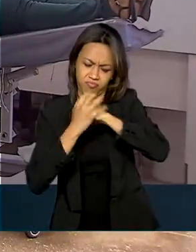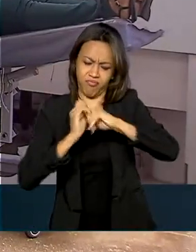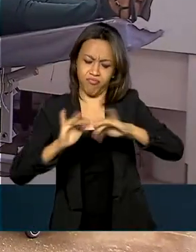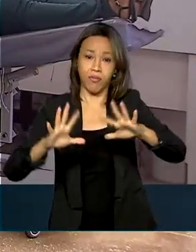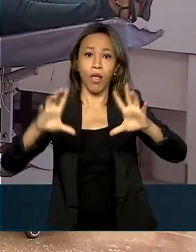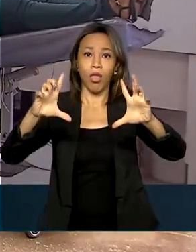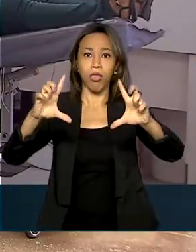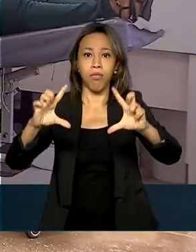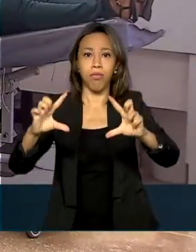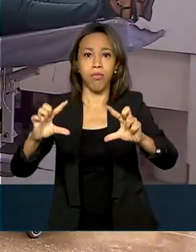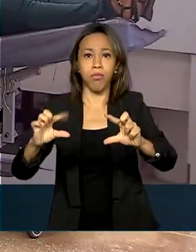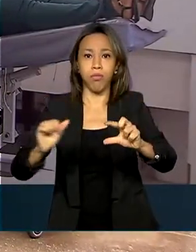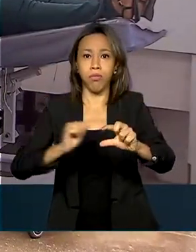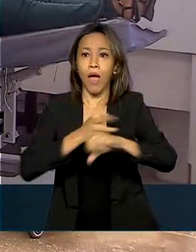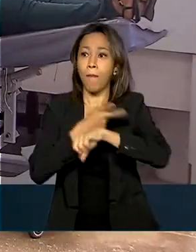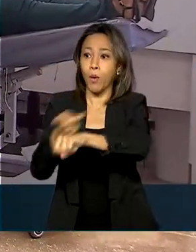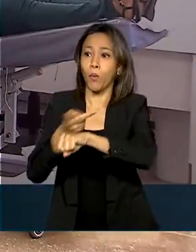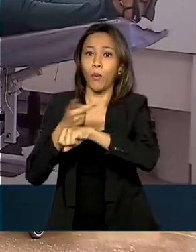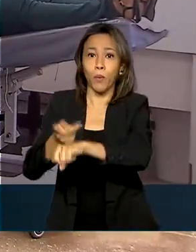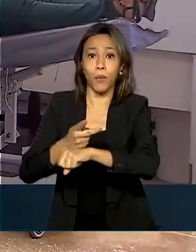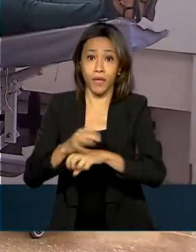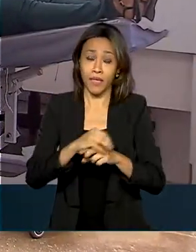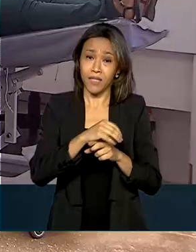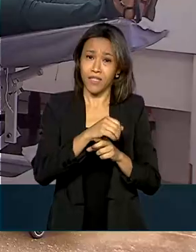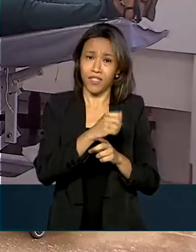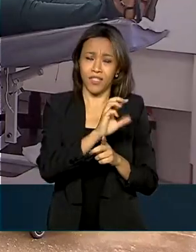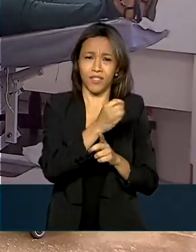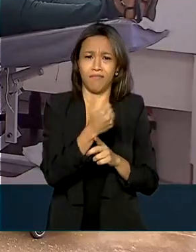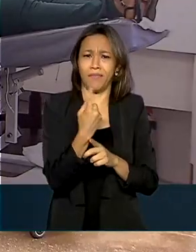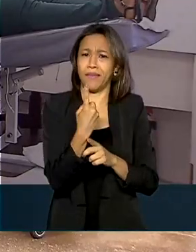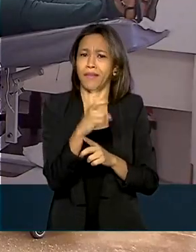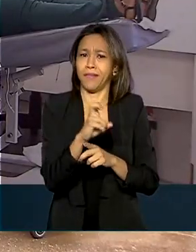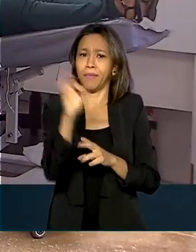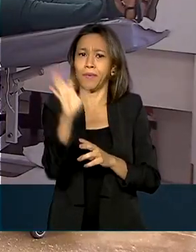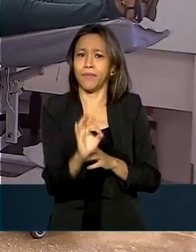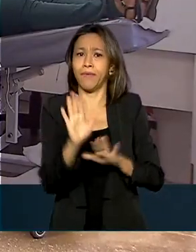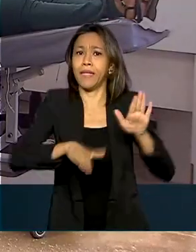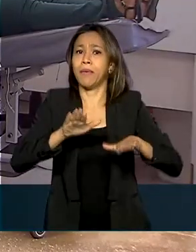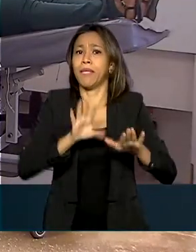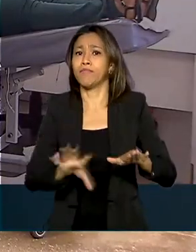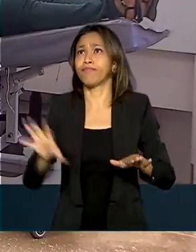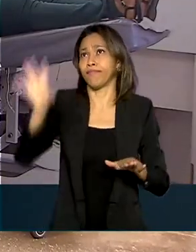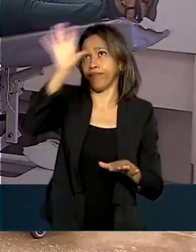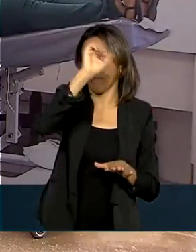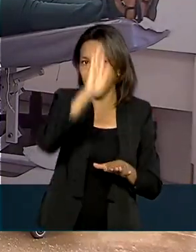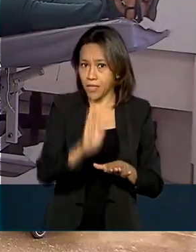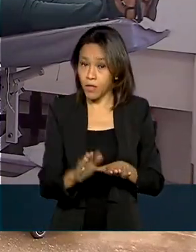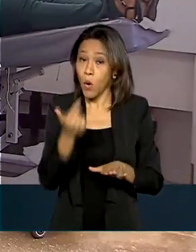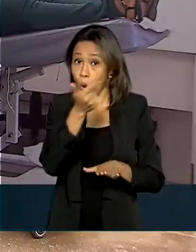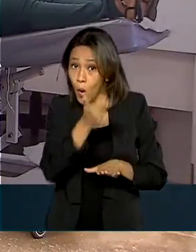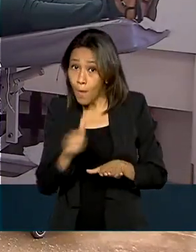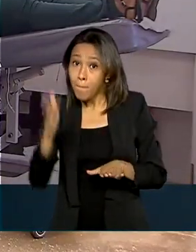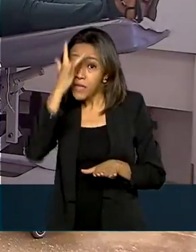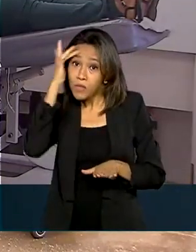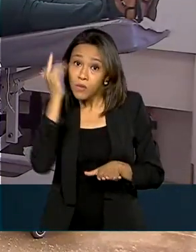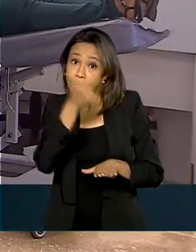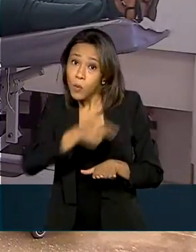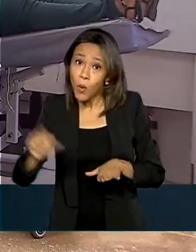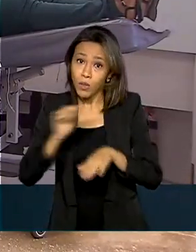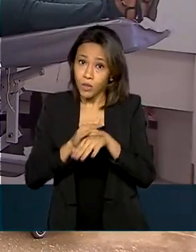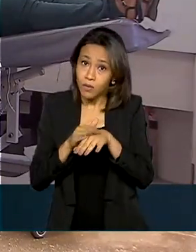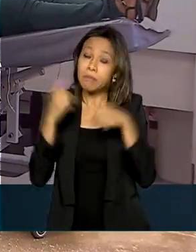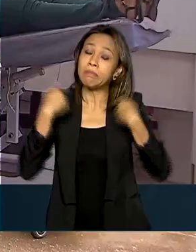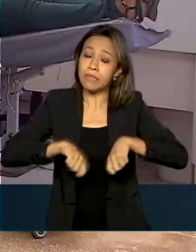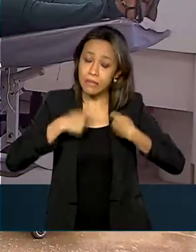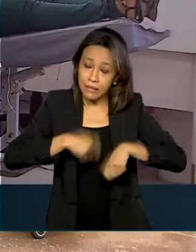diminuiu entre 15% 20%, dependendo da região. Mas pacientes com outras doenças continuam